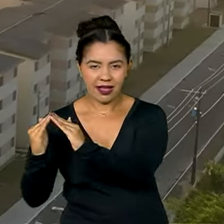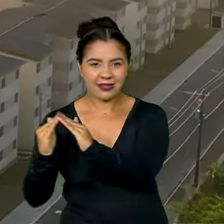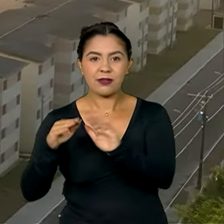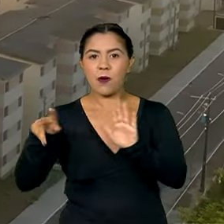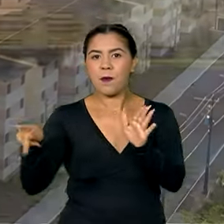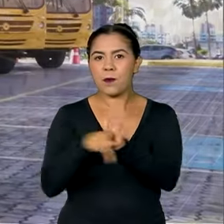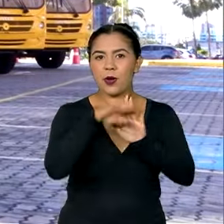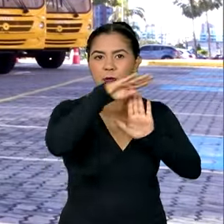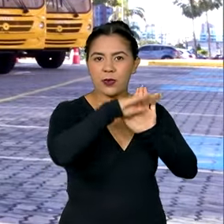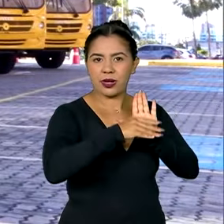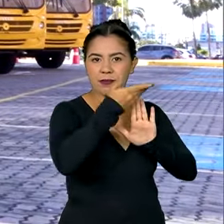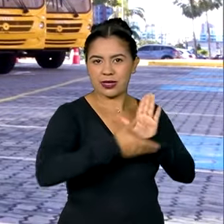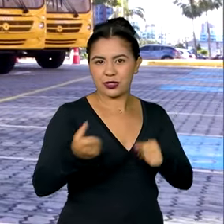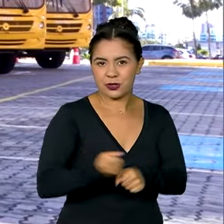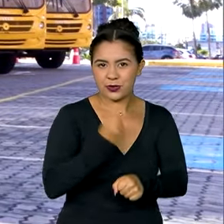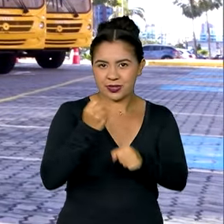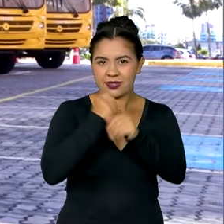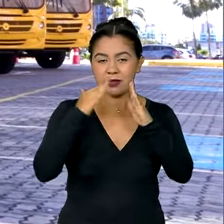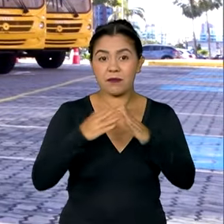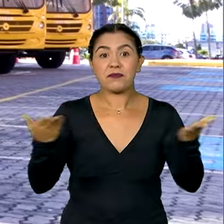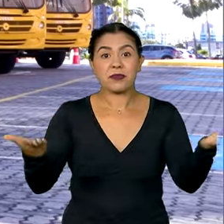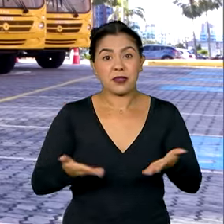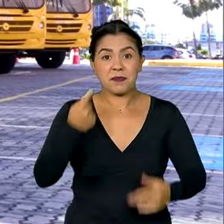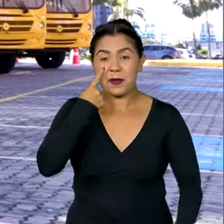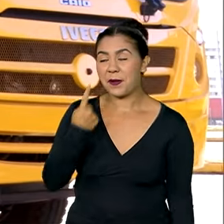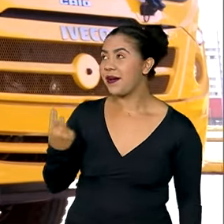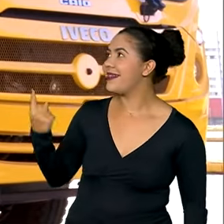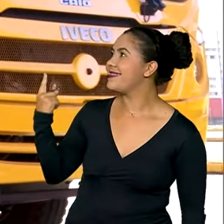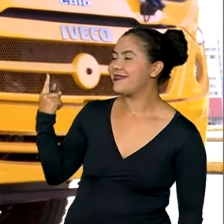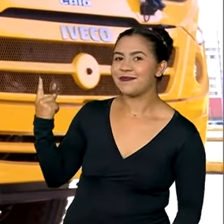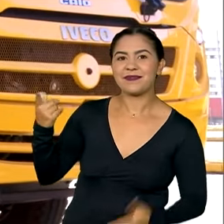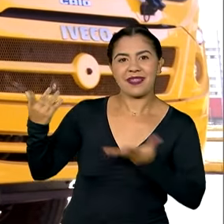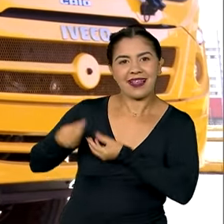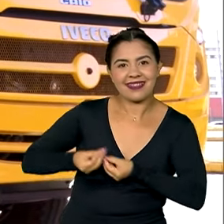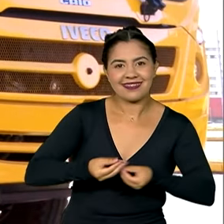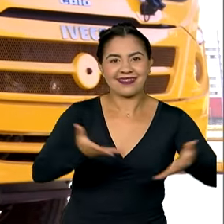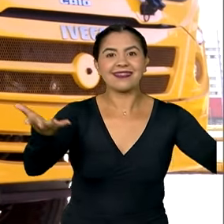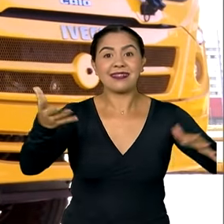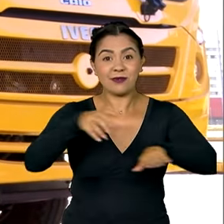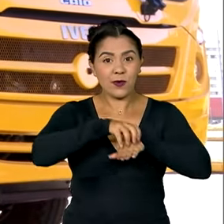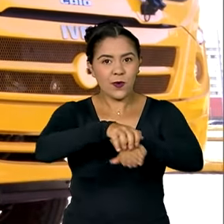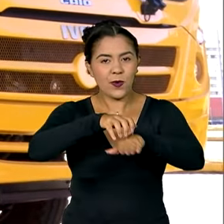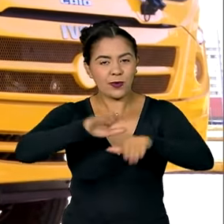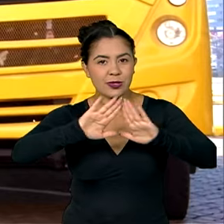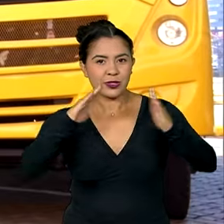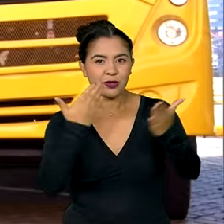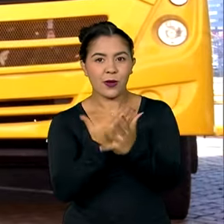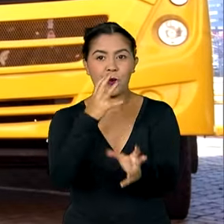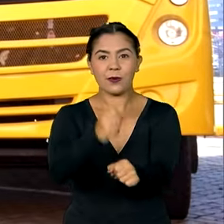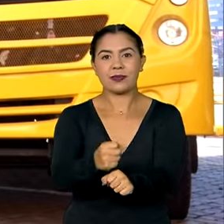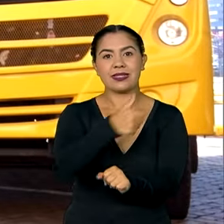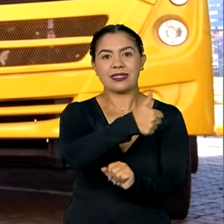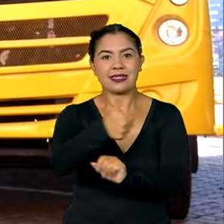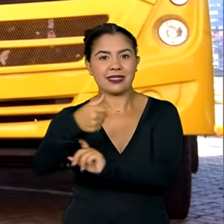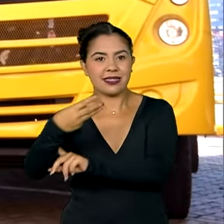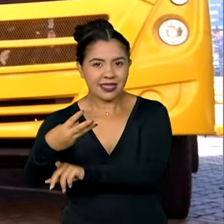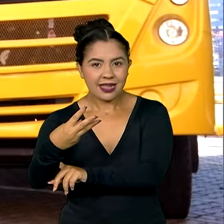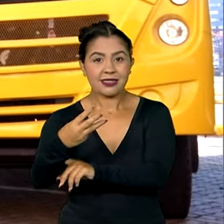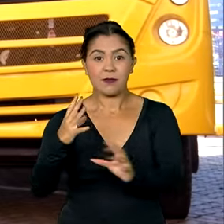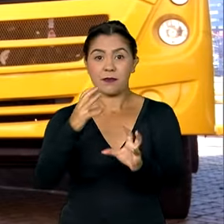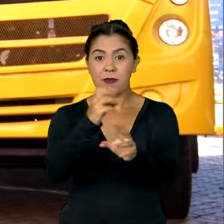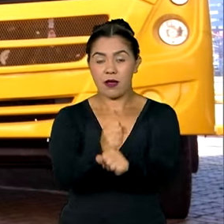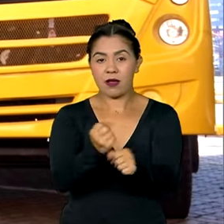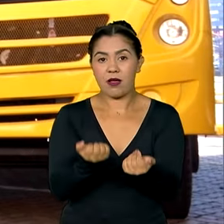Vida. E hoje o Ceará recebe também novos ônibus escolares. São 113 veículos para atender cerca de